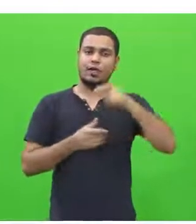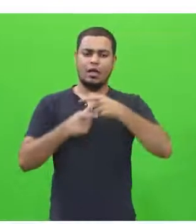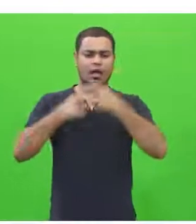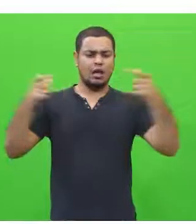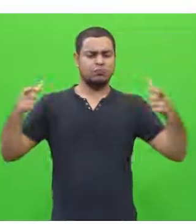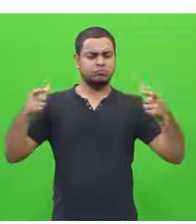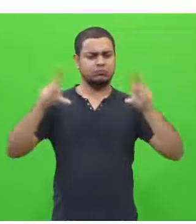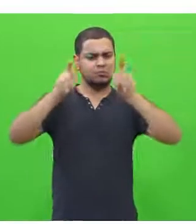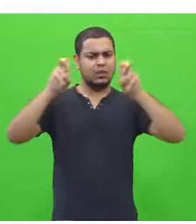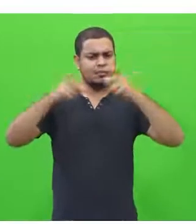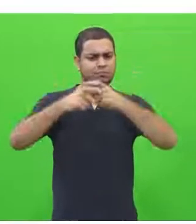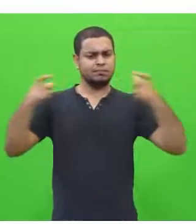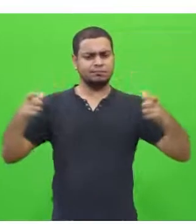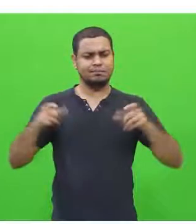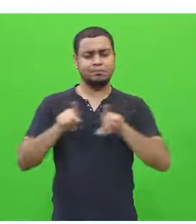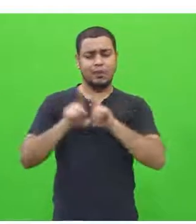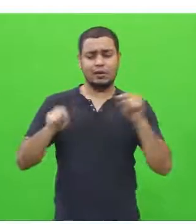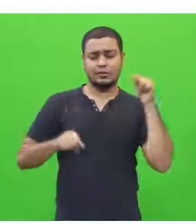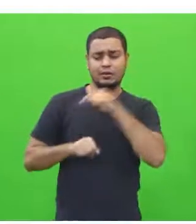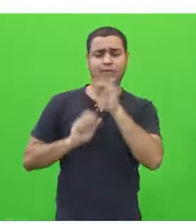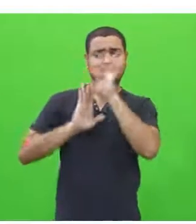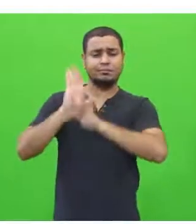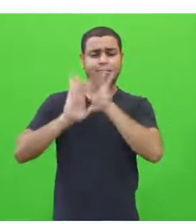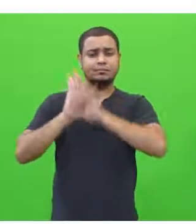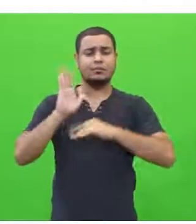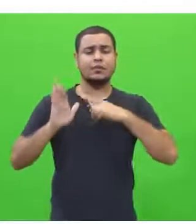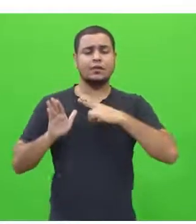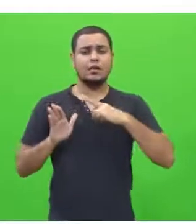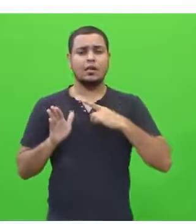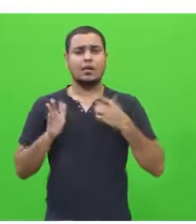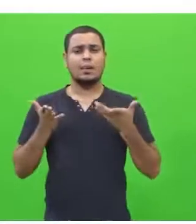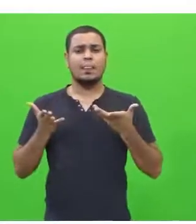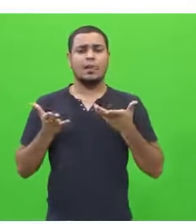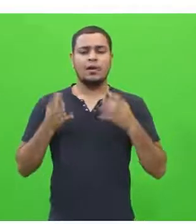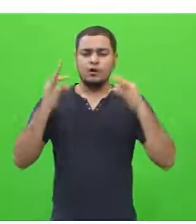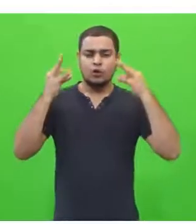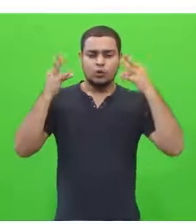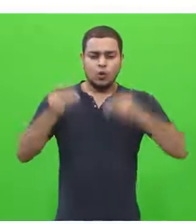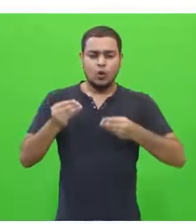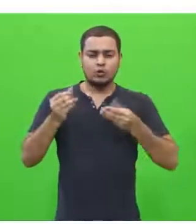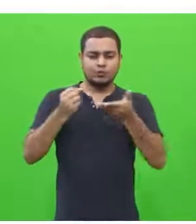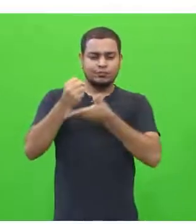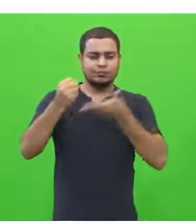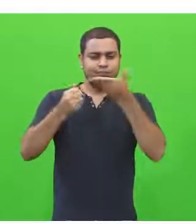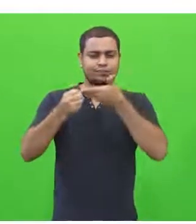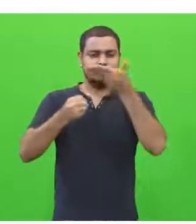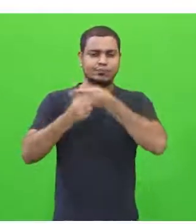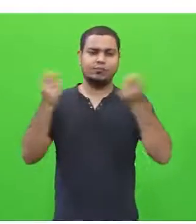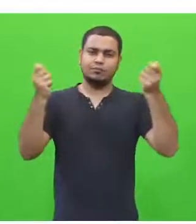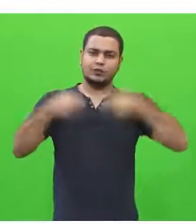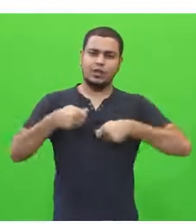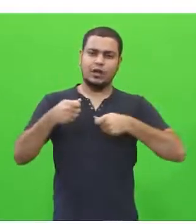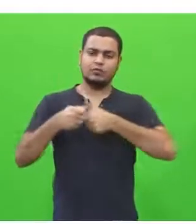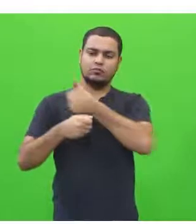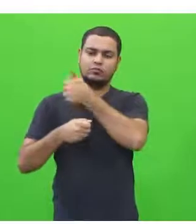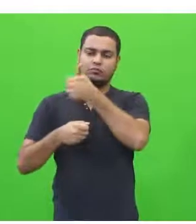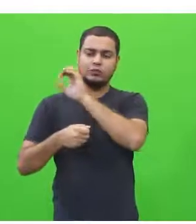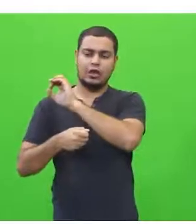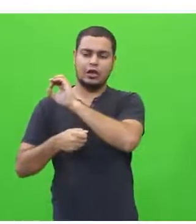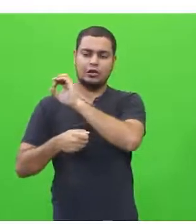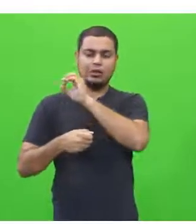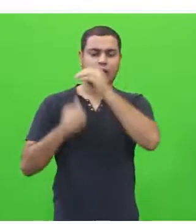Mas observe ainda nessa cartela. Nós estamos com todas as competências da matriz referência de redação